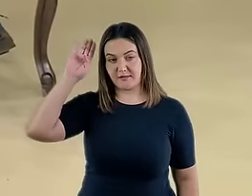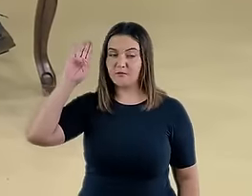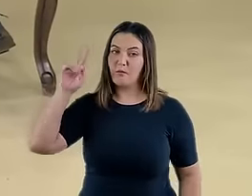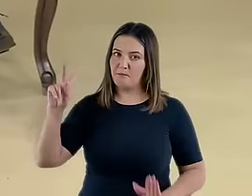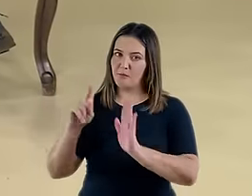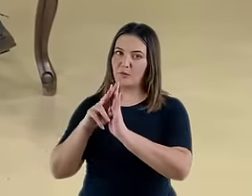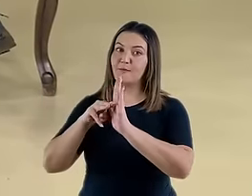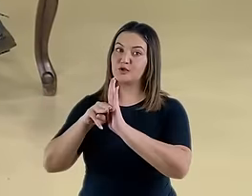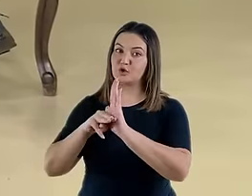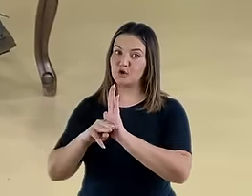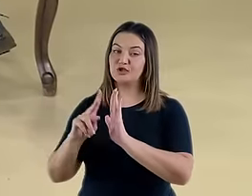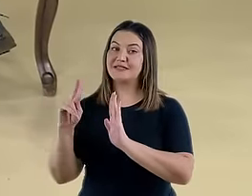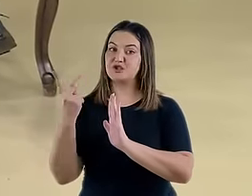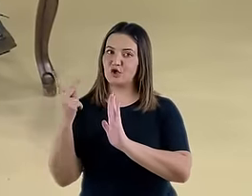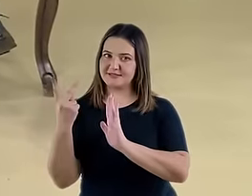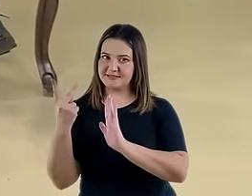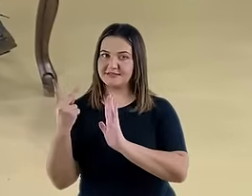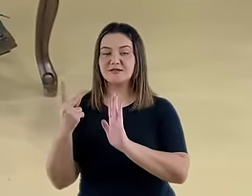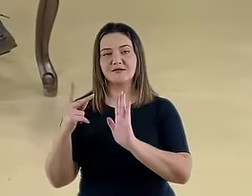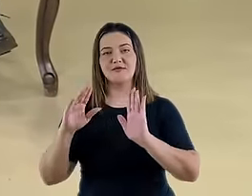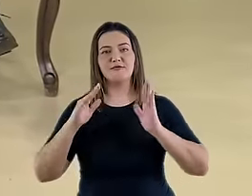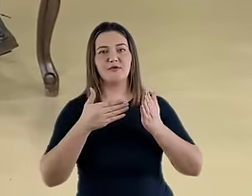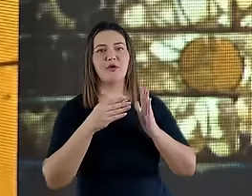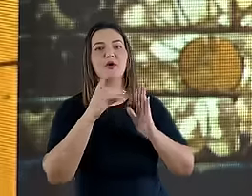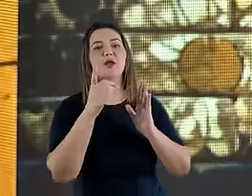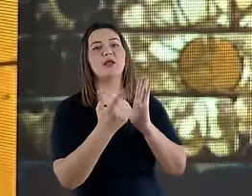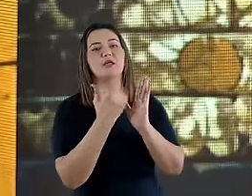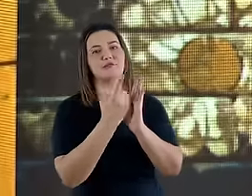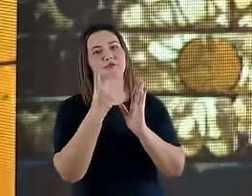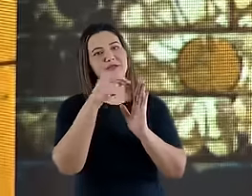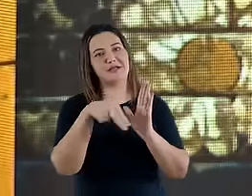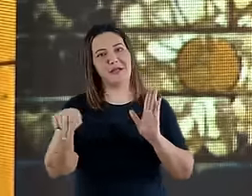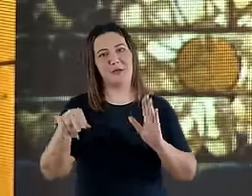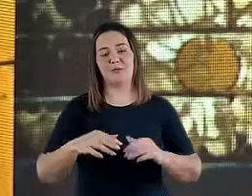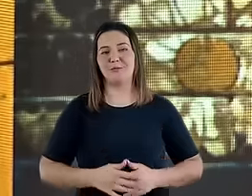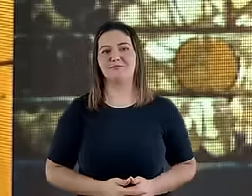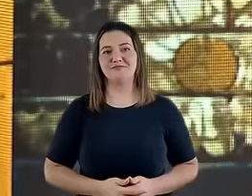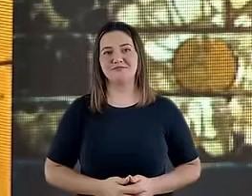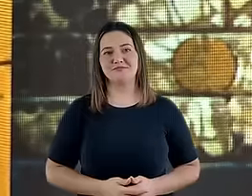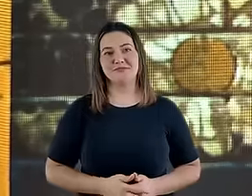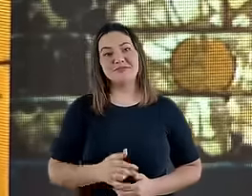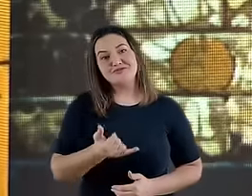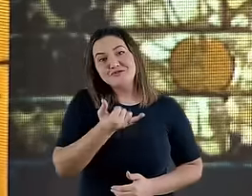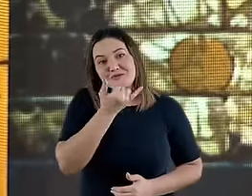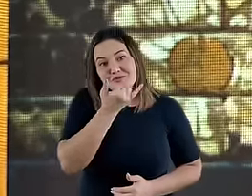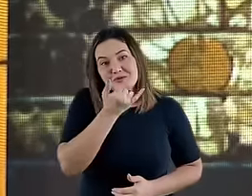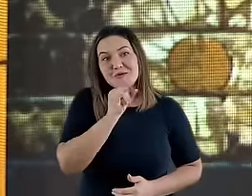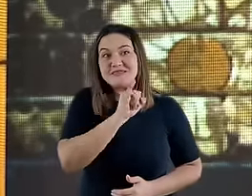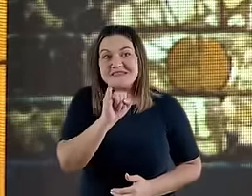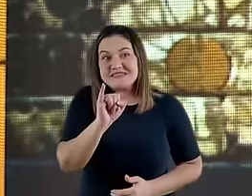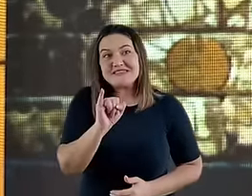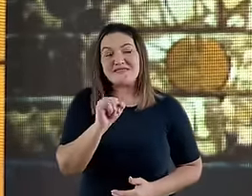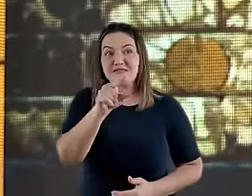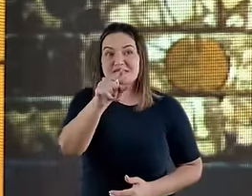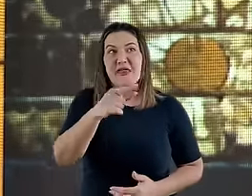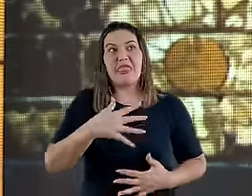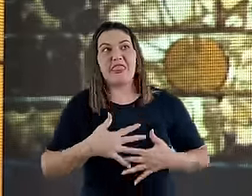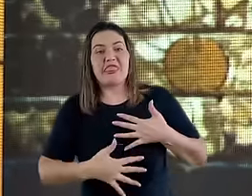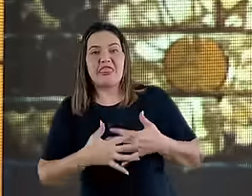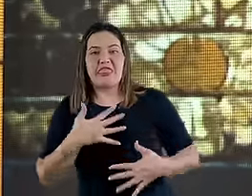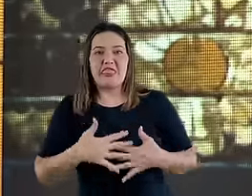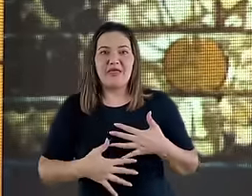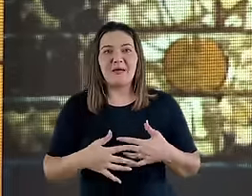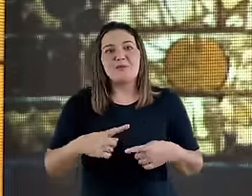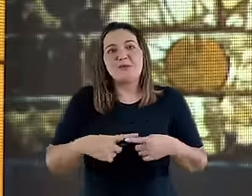sobre a parte final do livro de Daniel. E eu lamento, se talvez eu decepciono você ao admitir que eu mesmo não